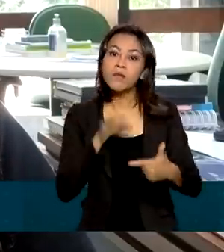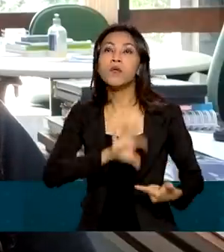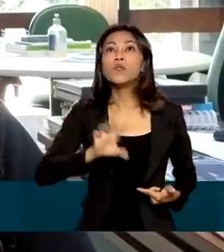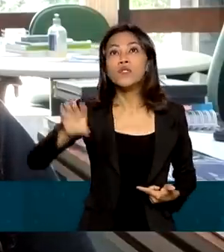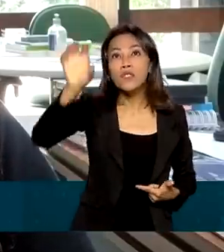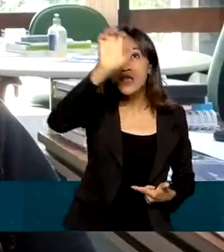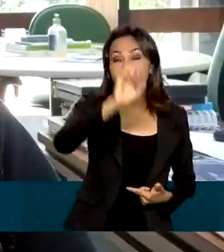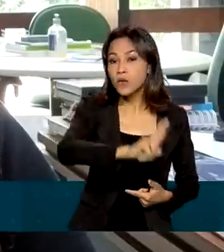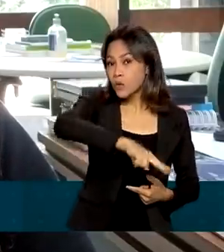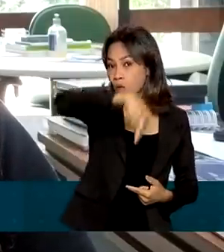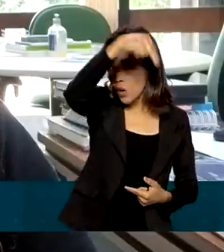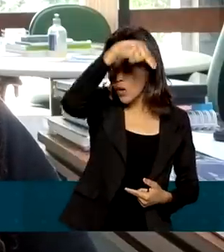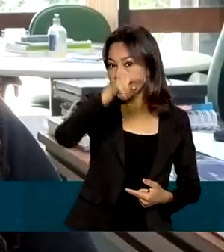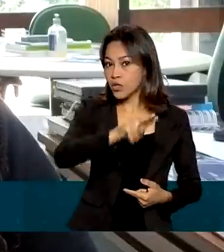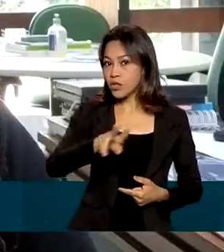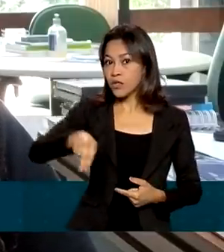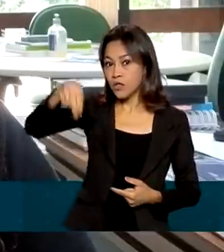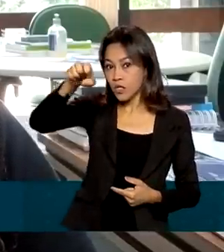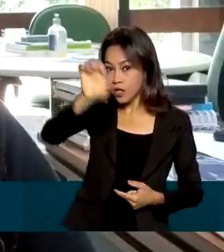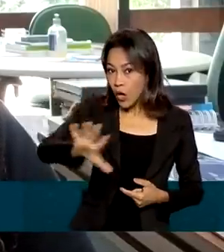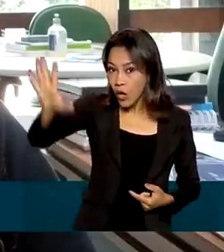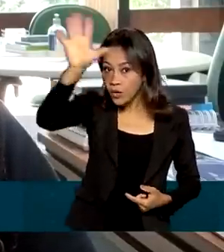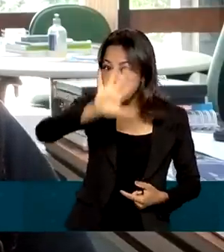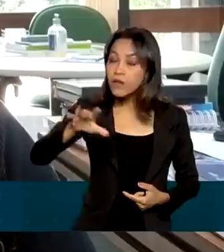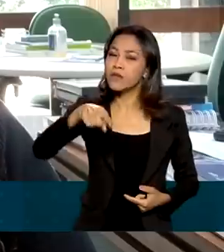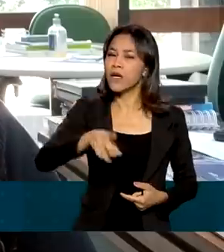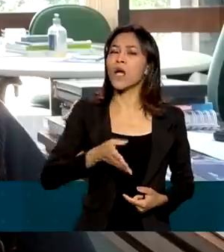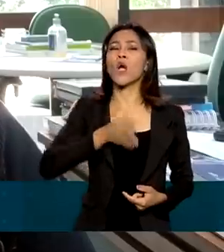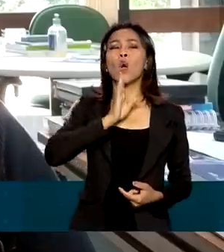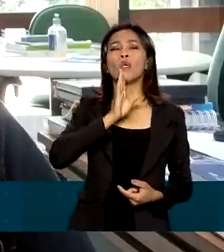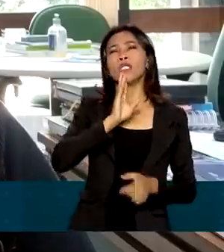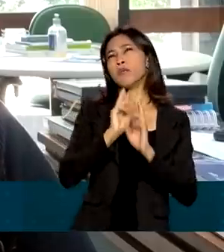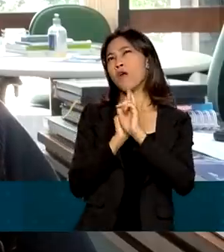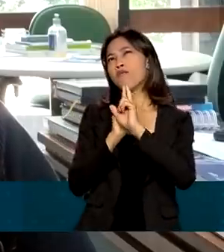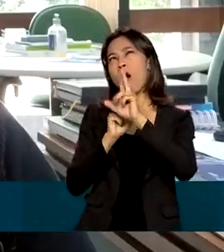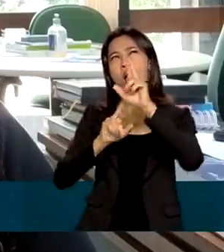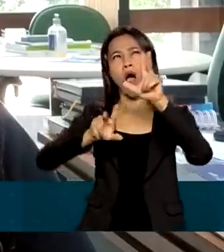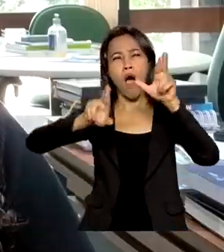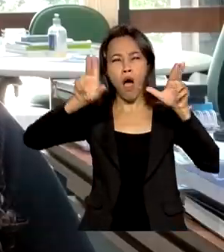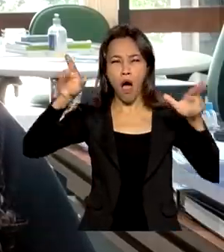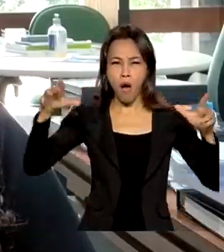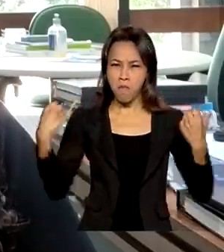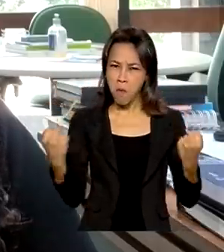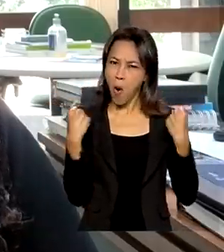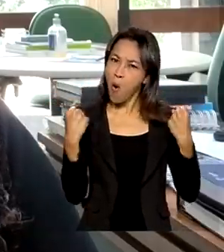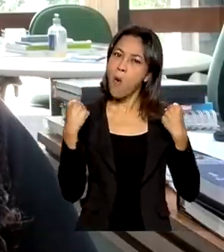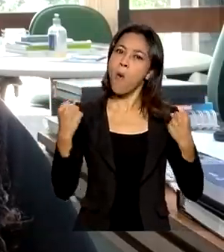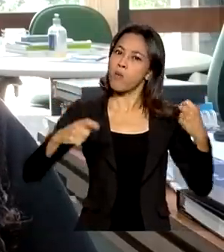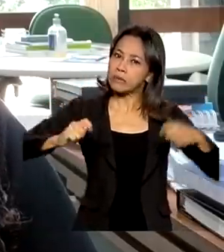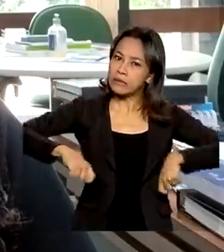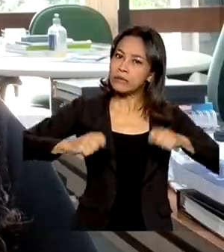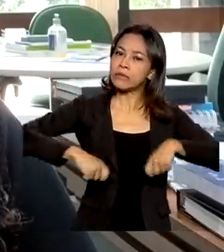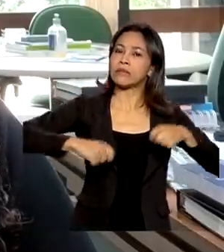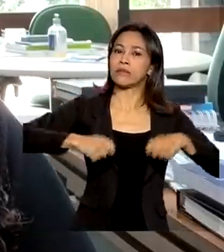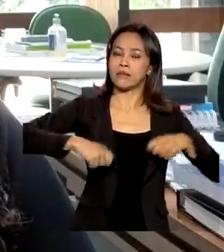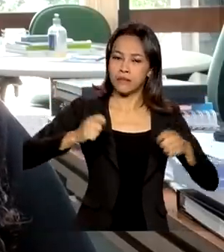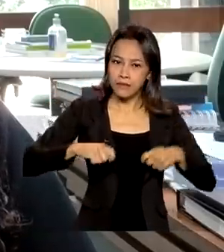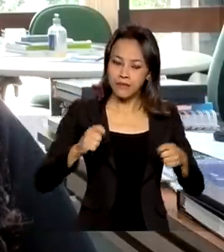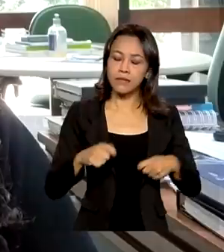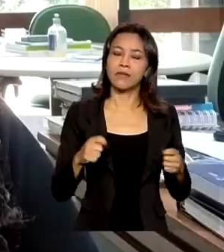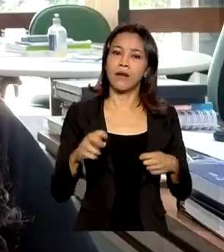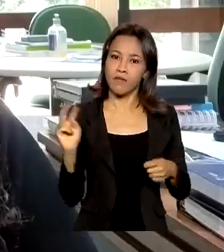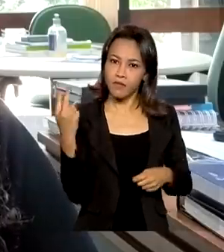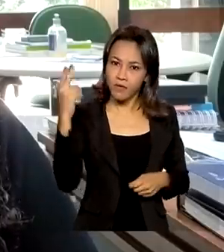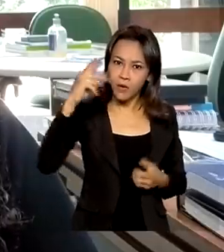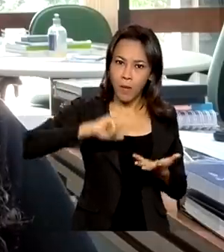das regiões Norte e Nordeste, que são estados conhecidos pela sua diversidade e pelo seu potencial de agregação